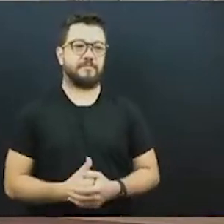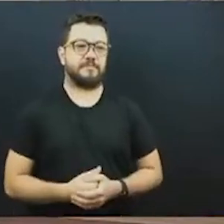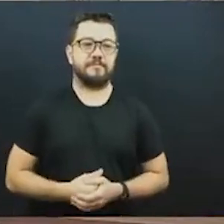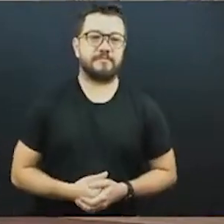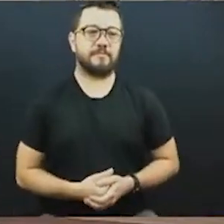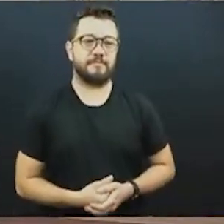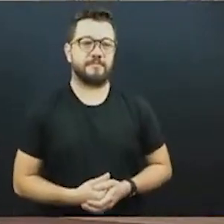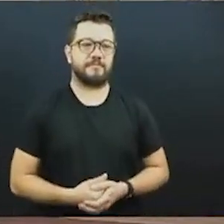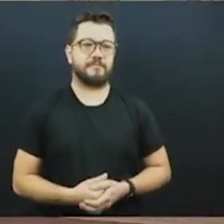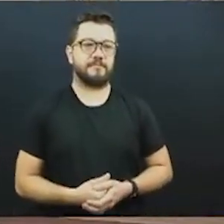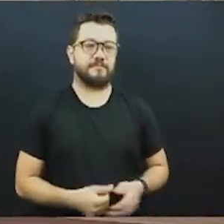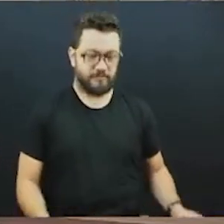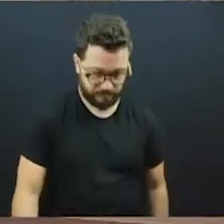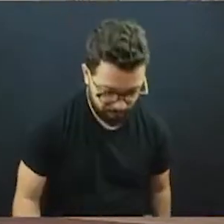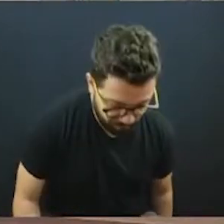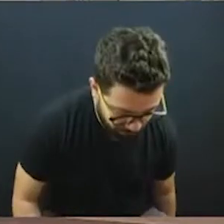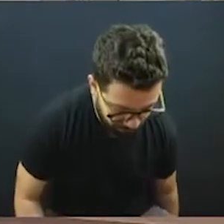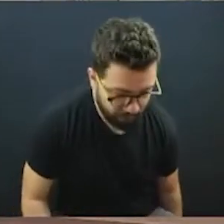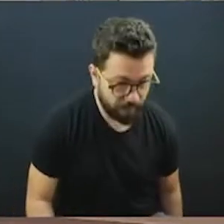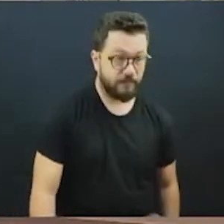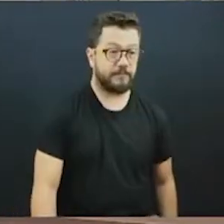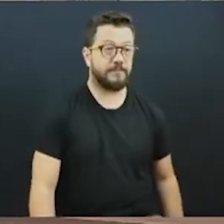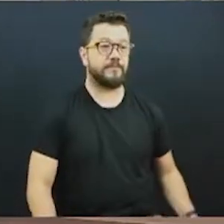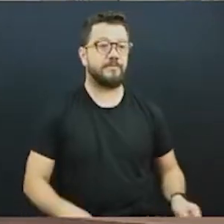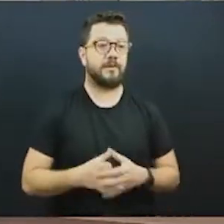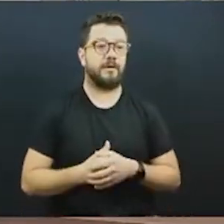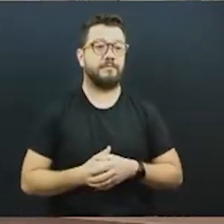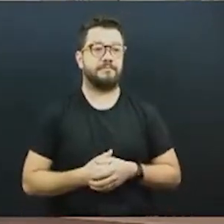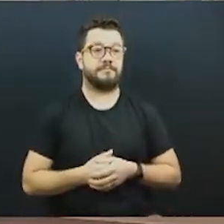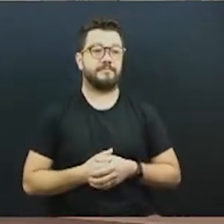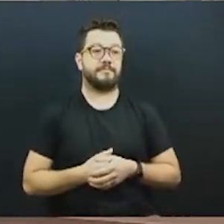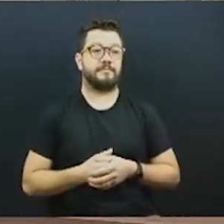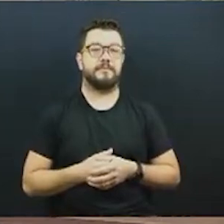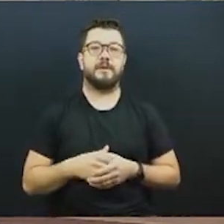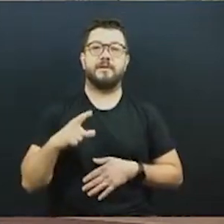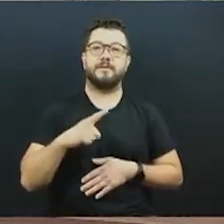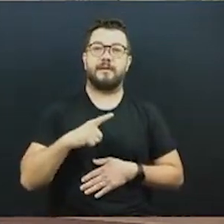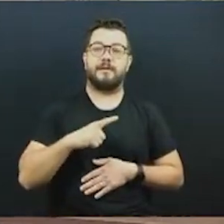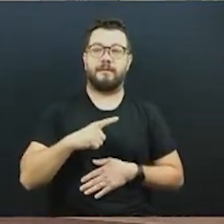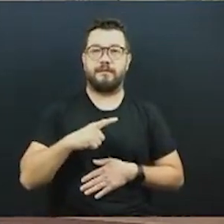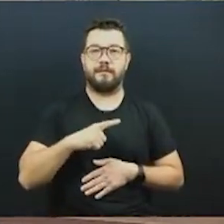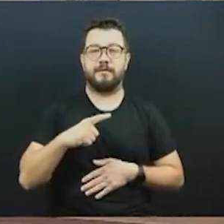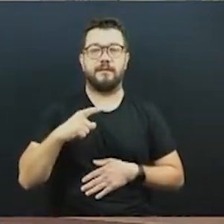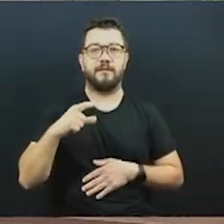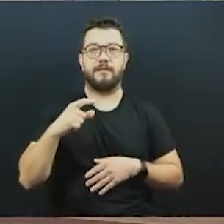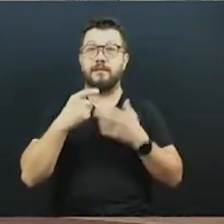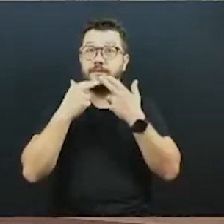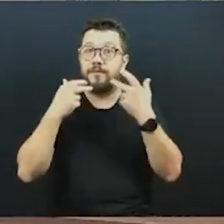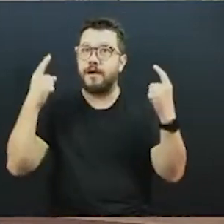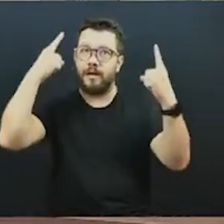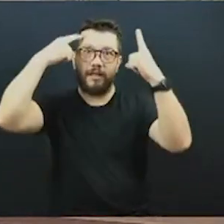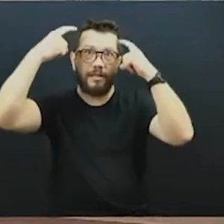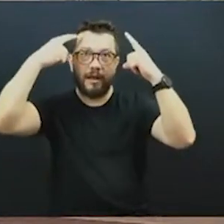mundo inteiro, a chamada catraca livre ou tarifa zero, crescendo e tomando corpo em todo